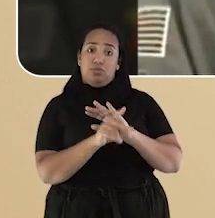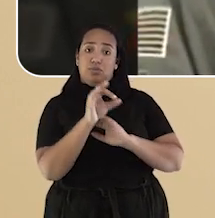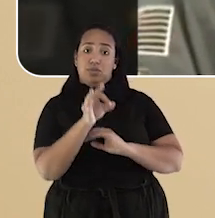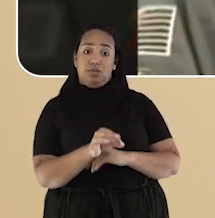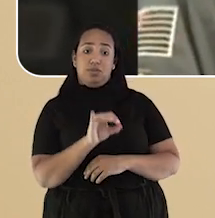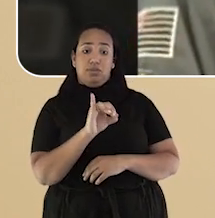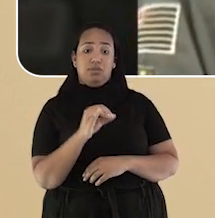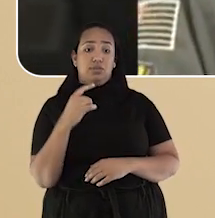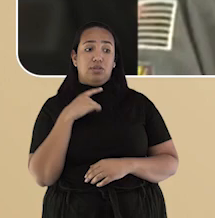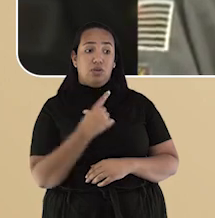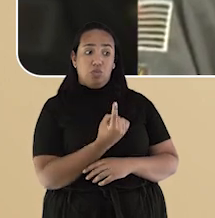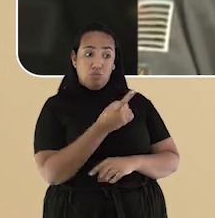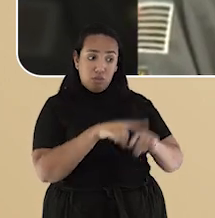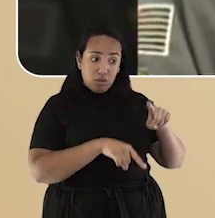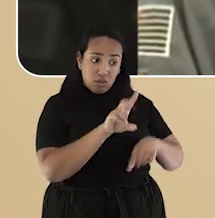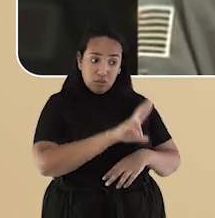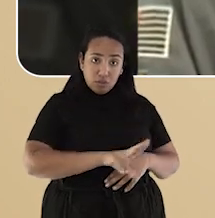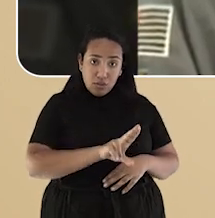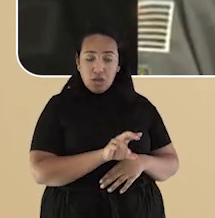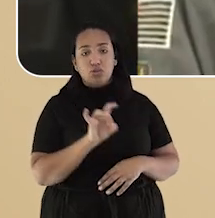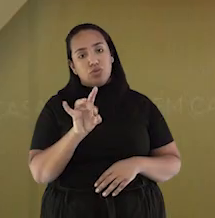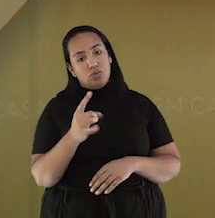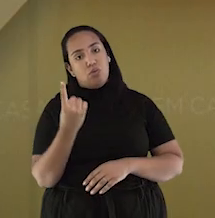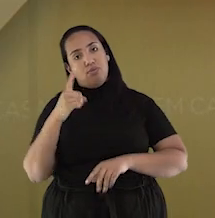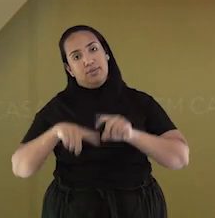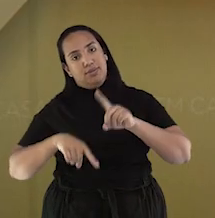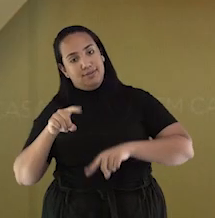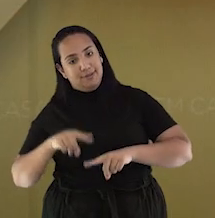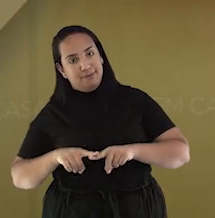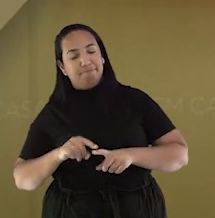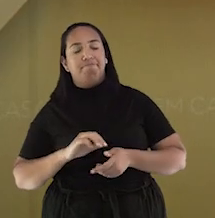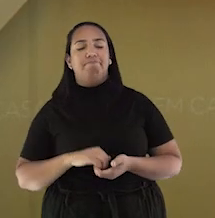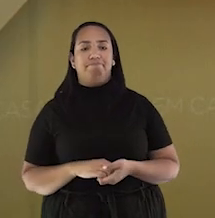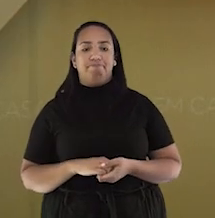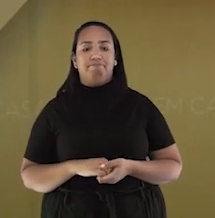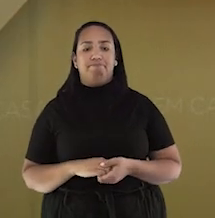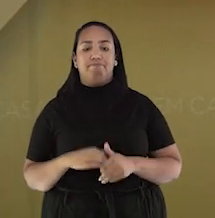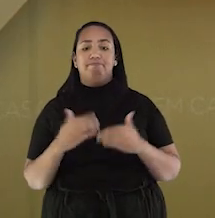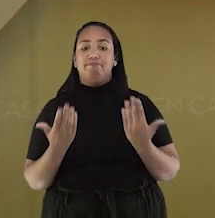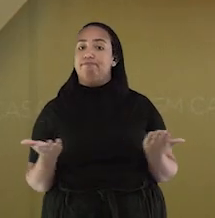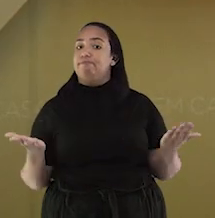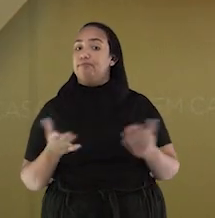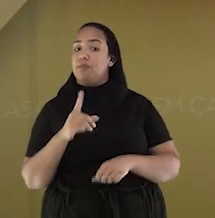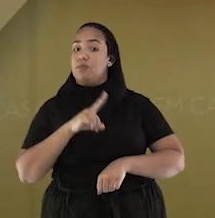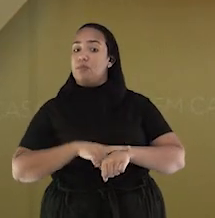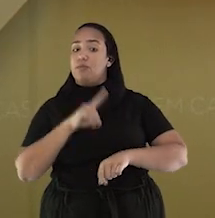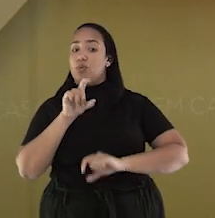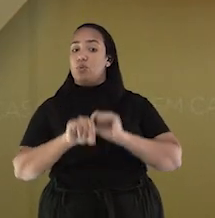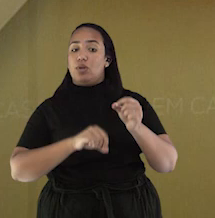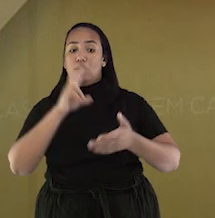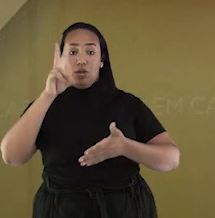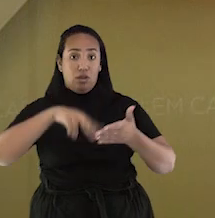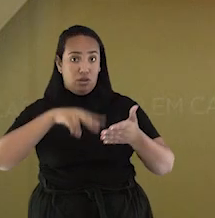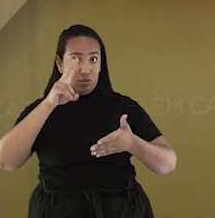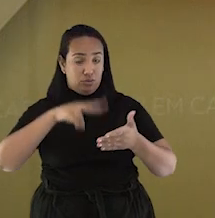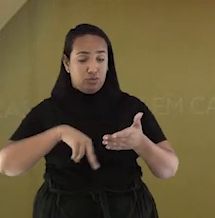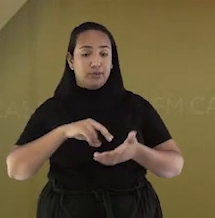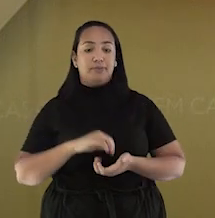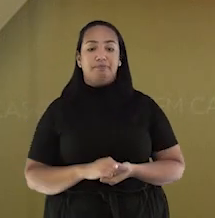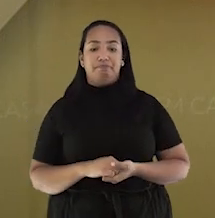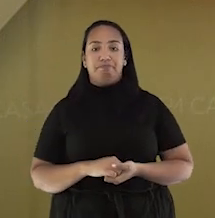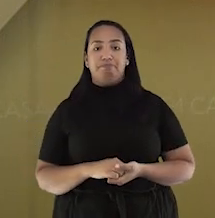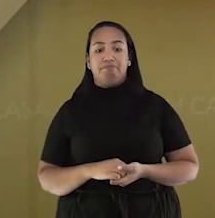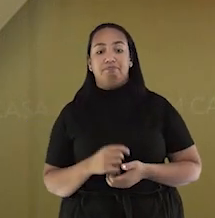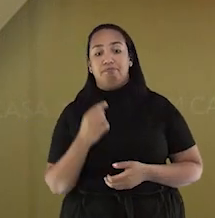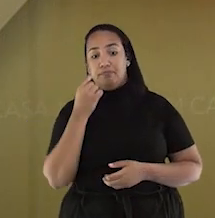projetado para um equipamento, tem que ter um equipamento. Chegou a hora do nosso momento de leitura, e a